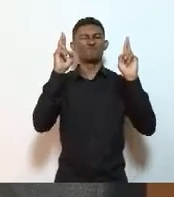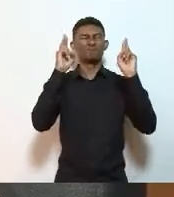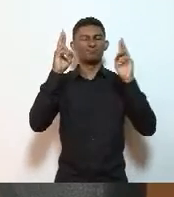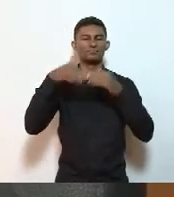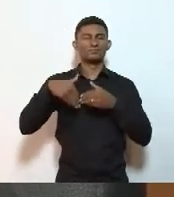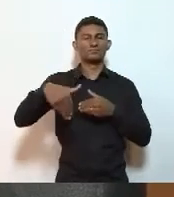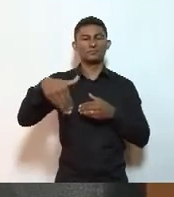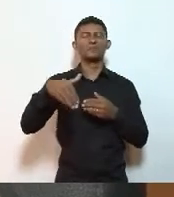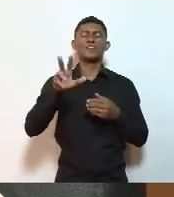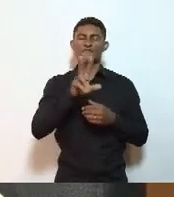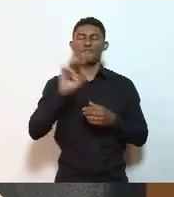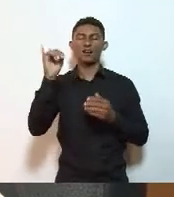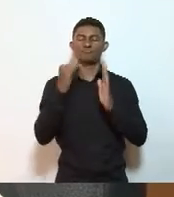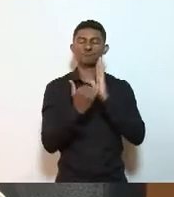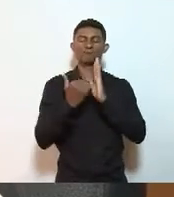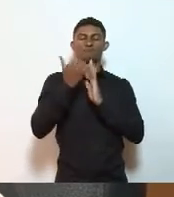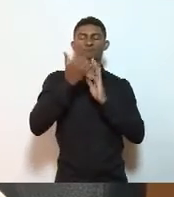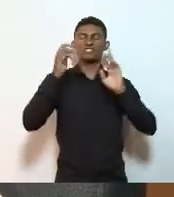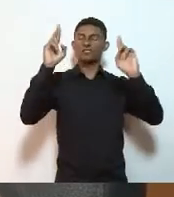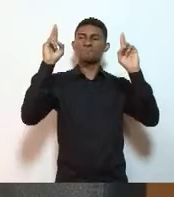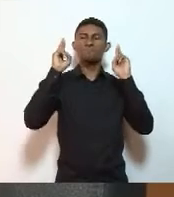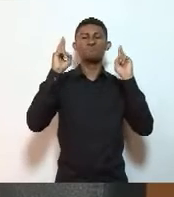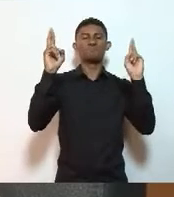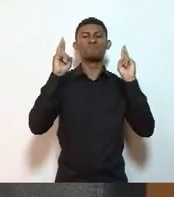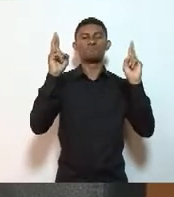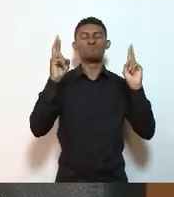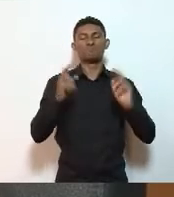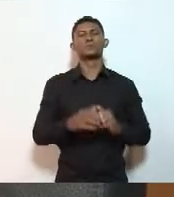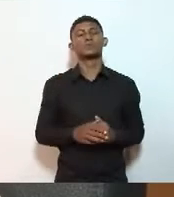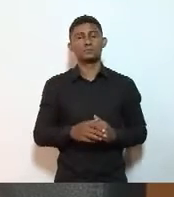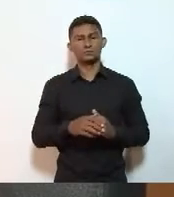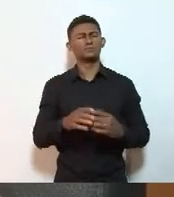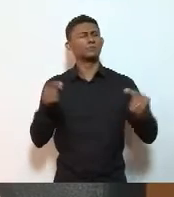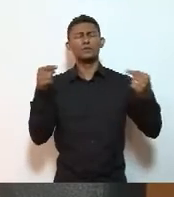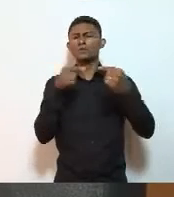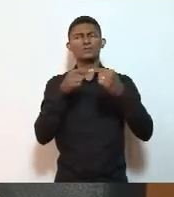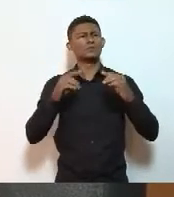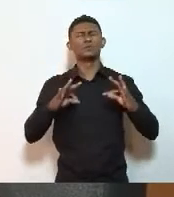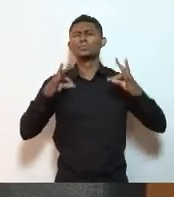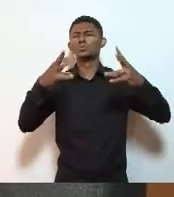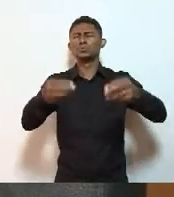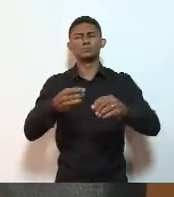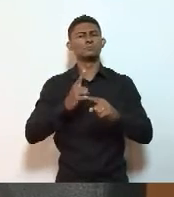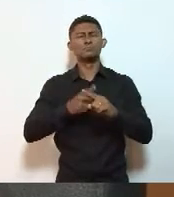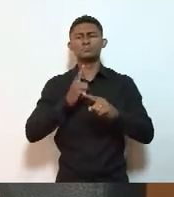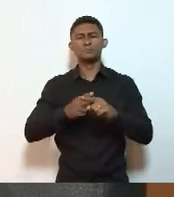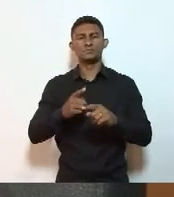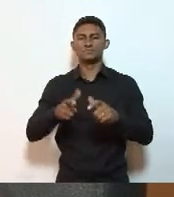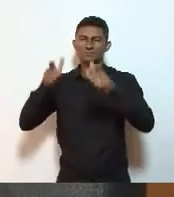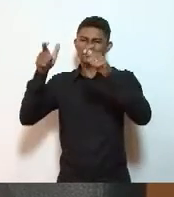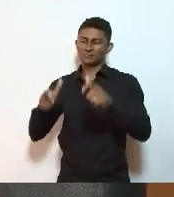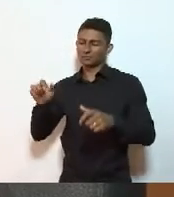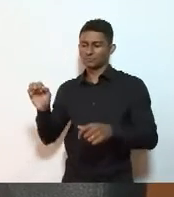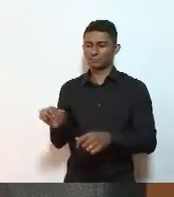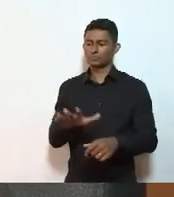alimentada ainda. E isso envolvendo tudo, Eliana, porque na Maré, por exemplo, as ações